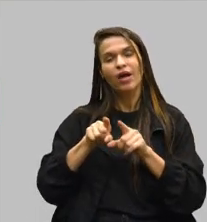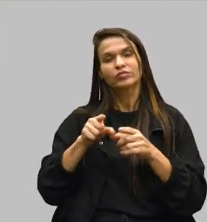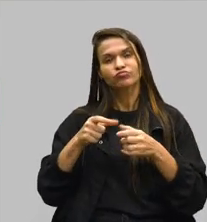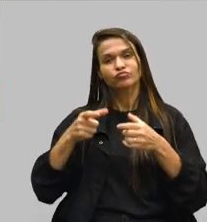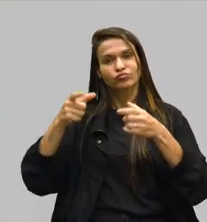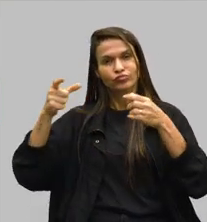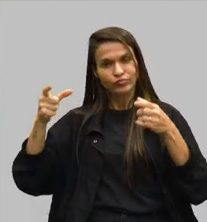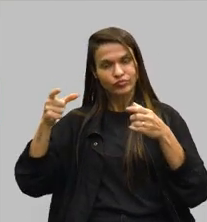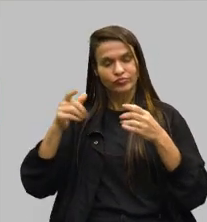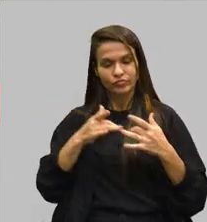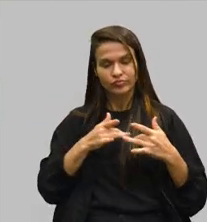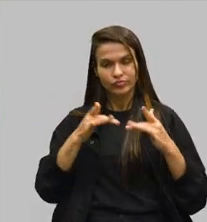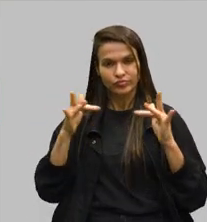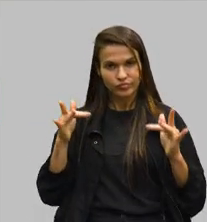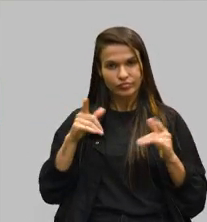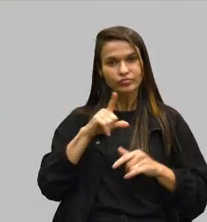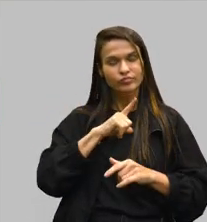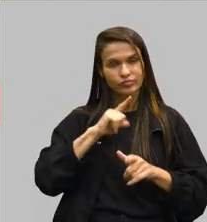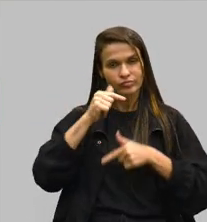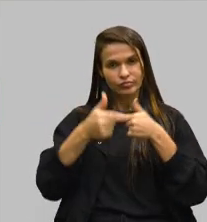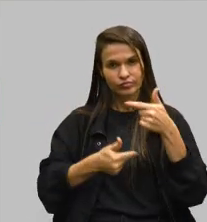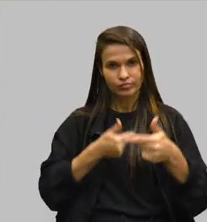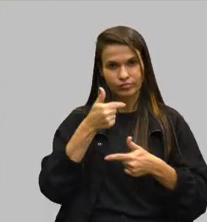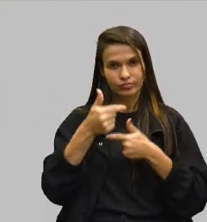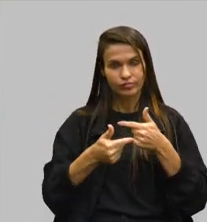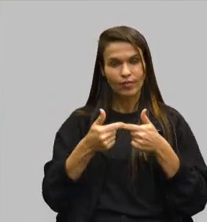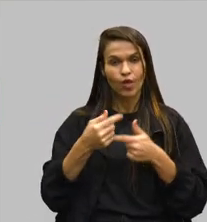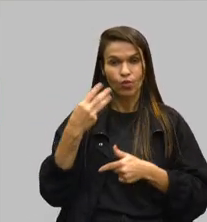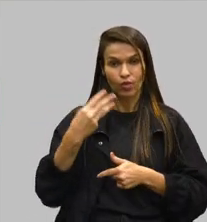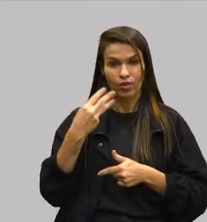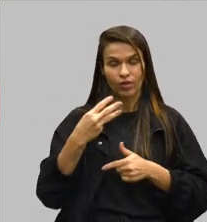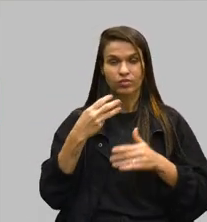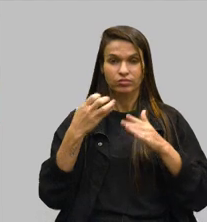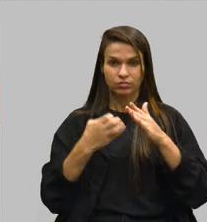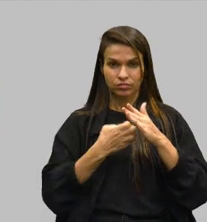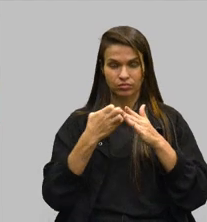cozinhas solidárias, que têm um trabalho do terceiro setor.